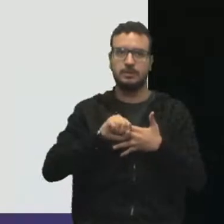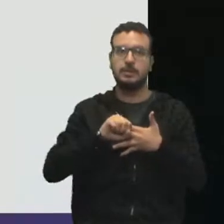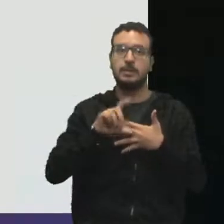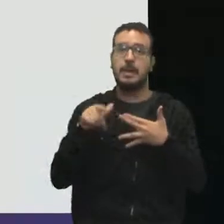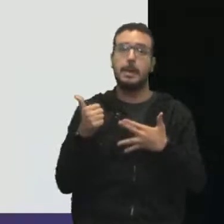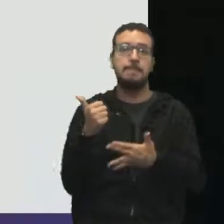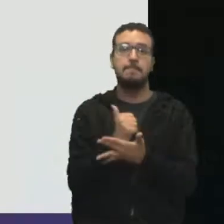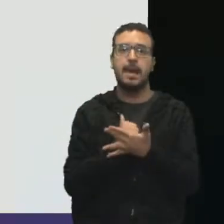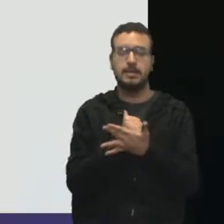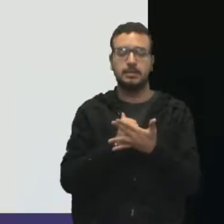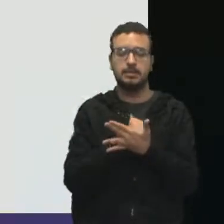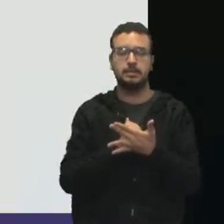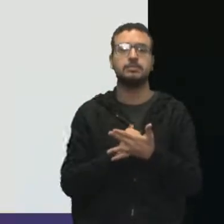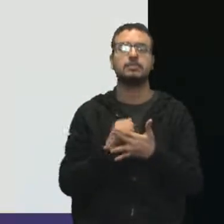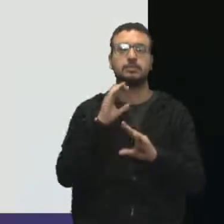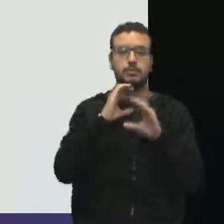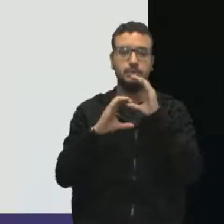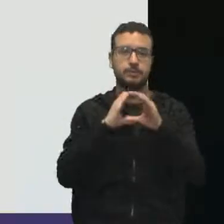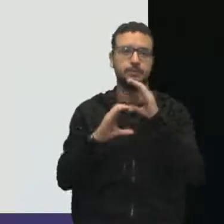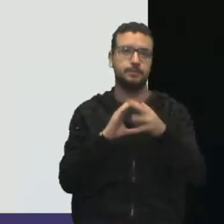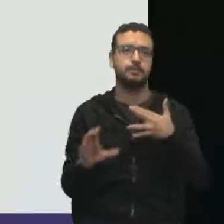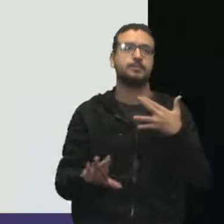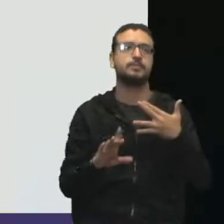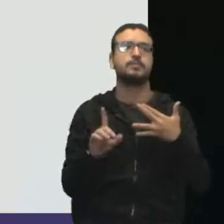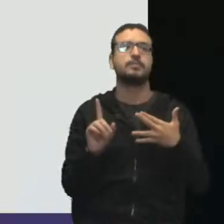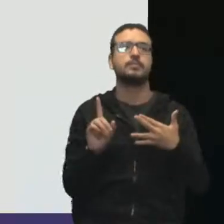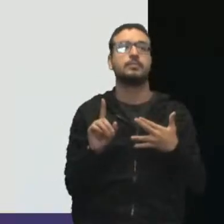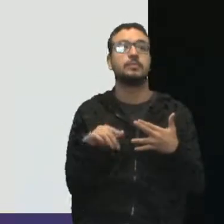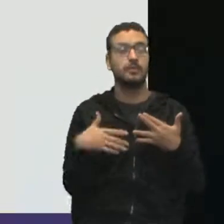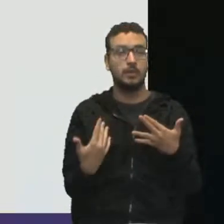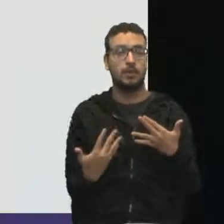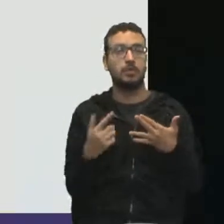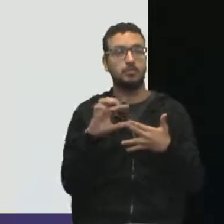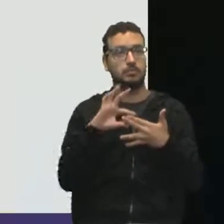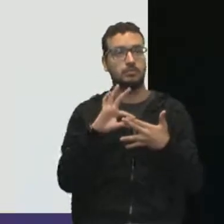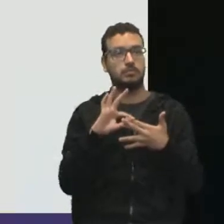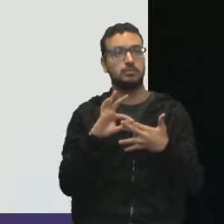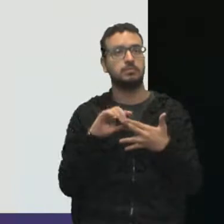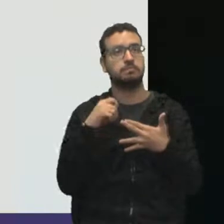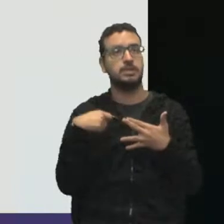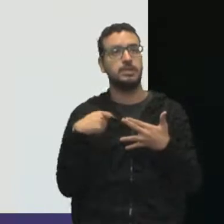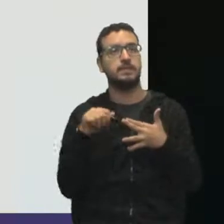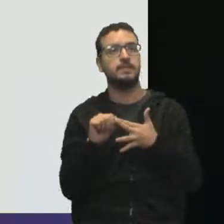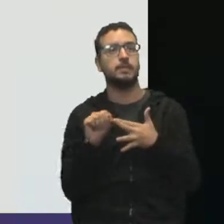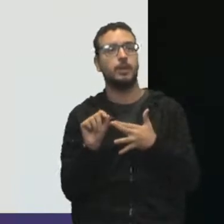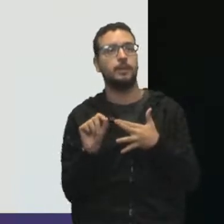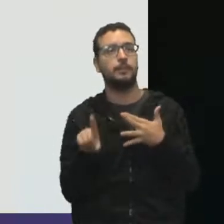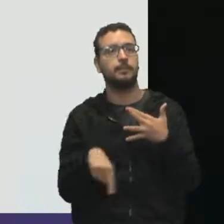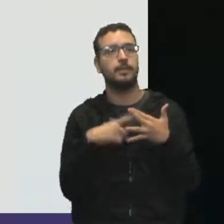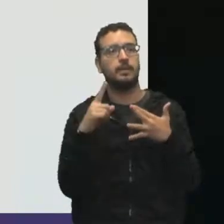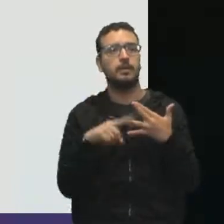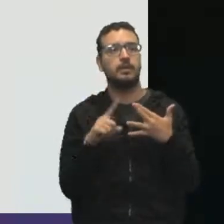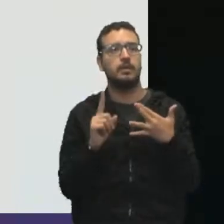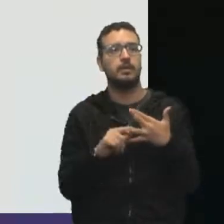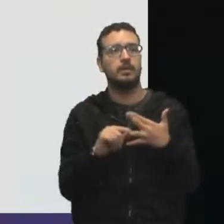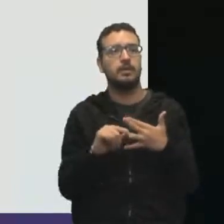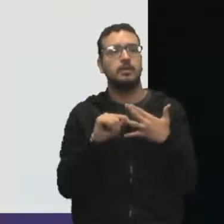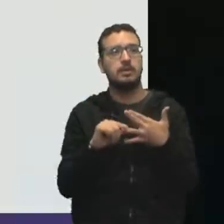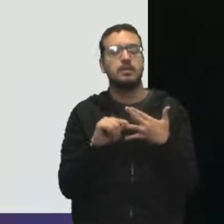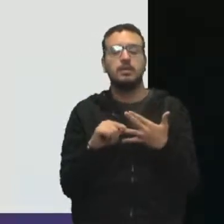básico de comunicação. Tá? É preciso então através desse plano gerenciar a expectativa das partes